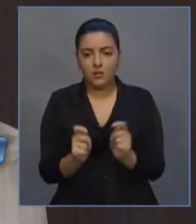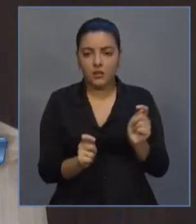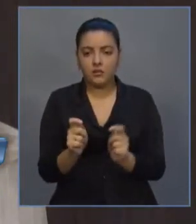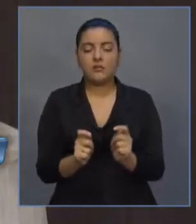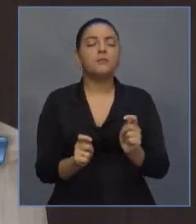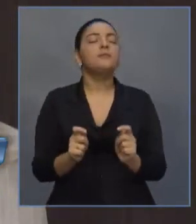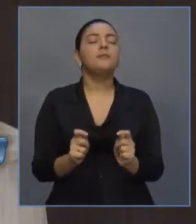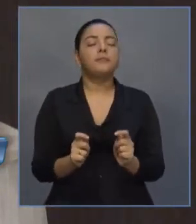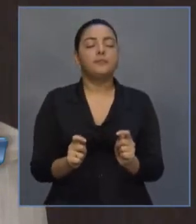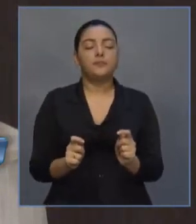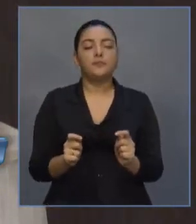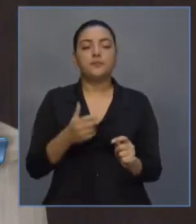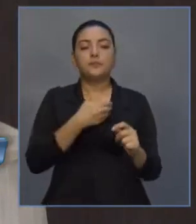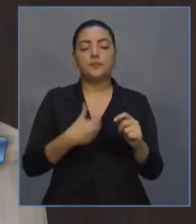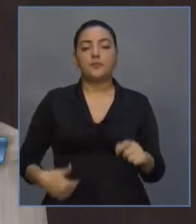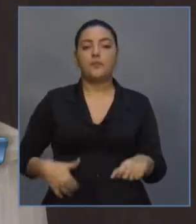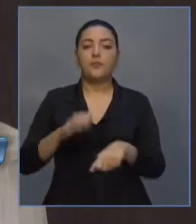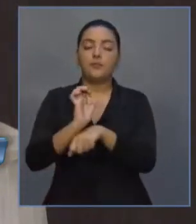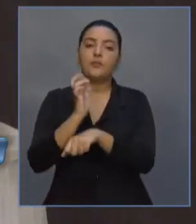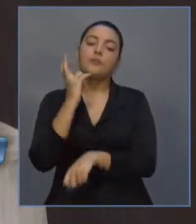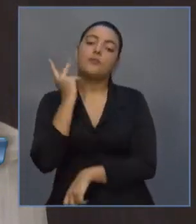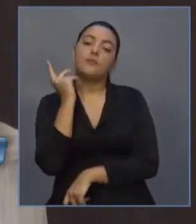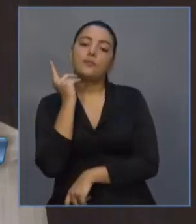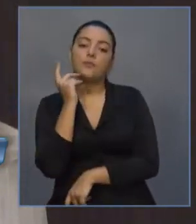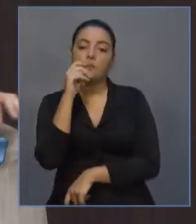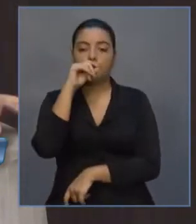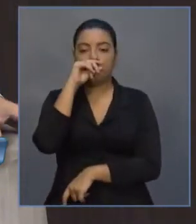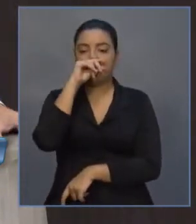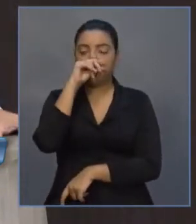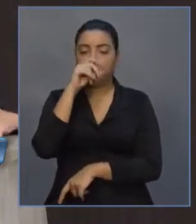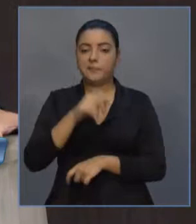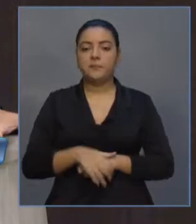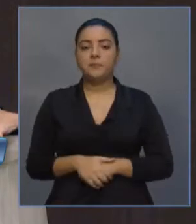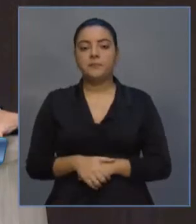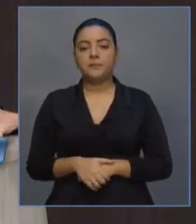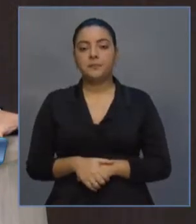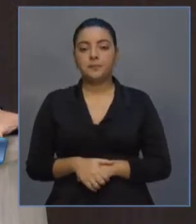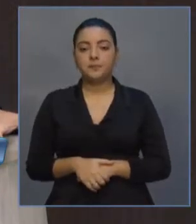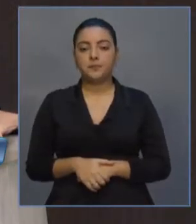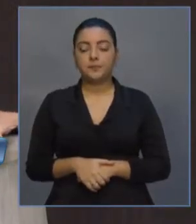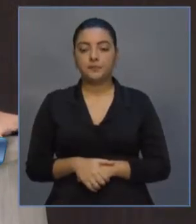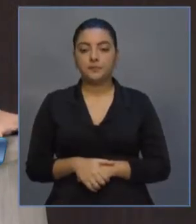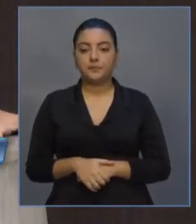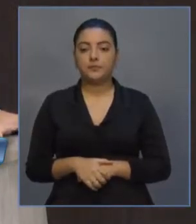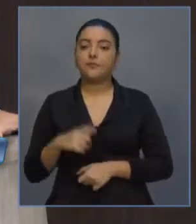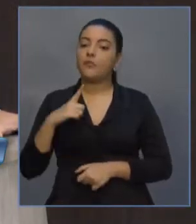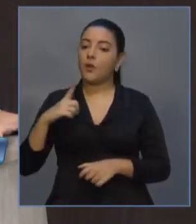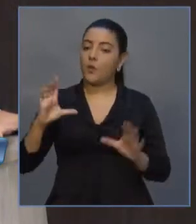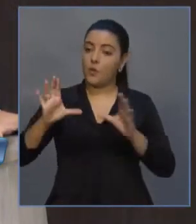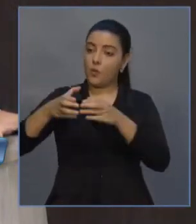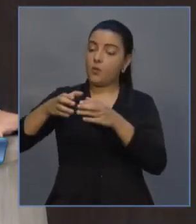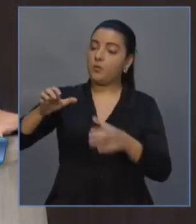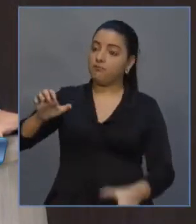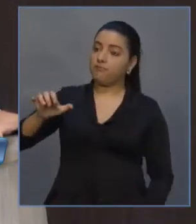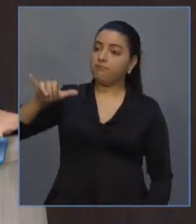do governo do Estado para companhias aéreas,